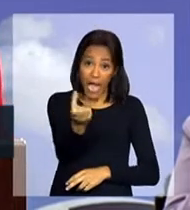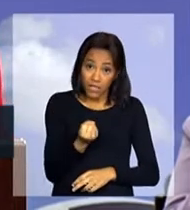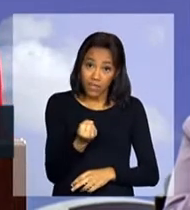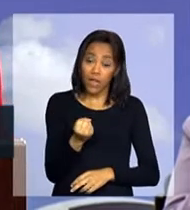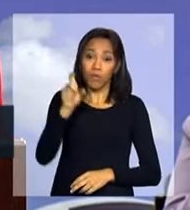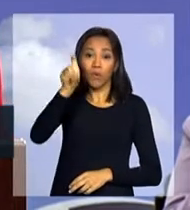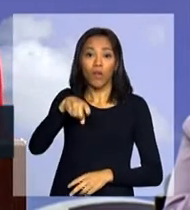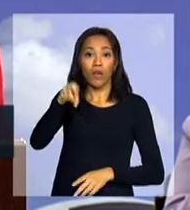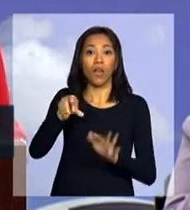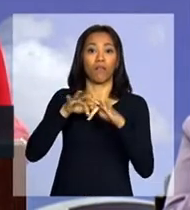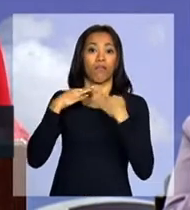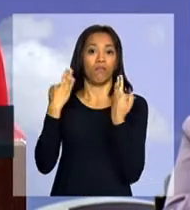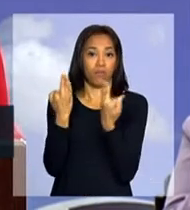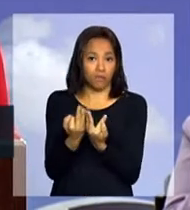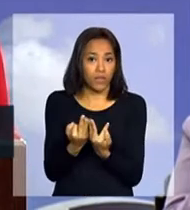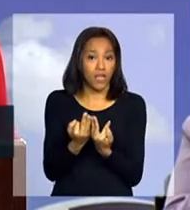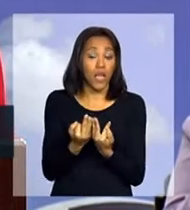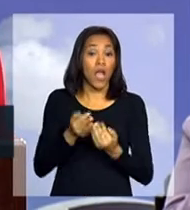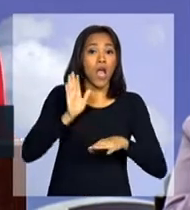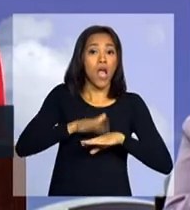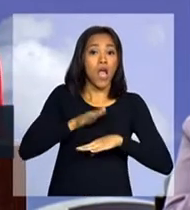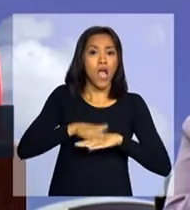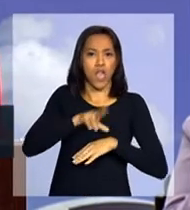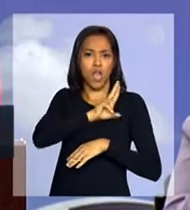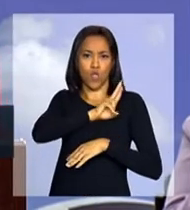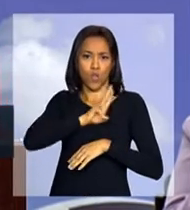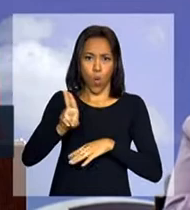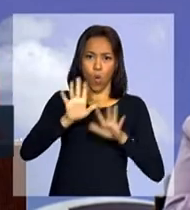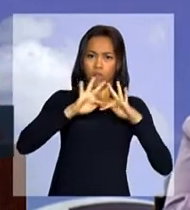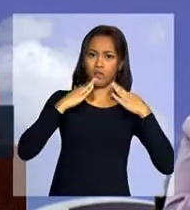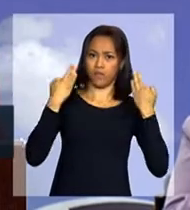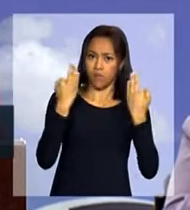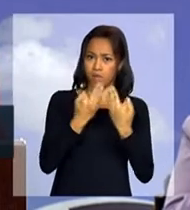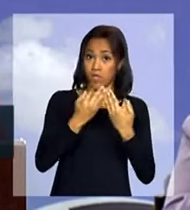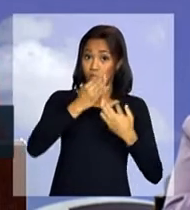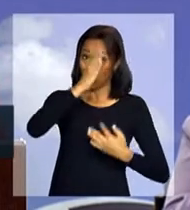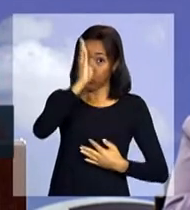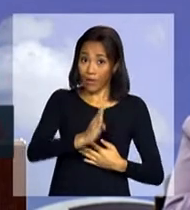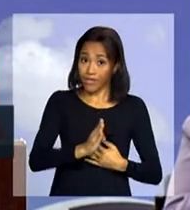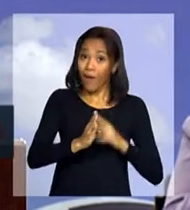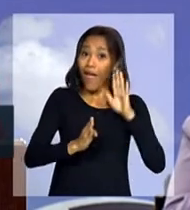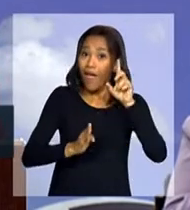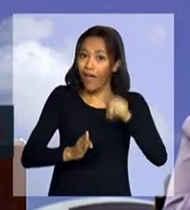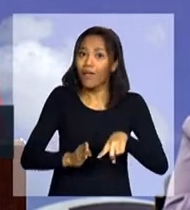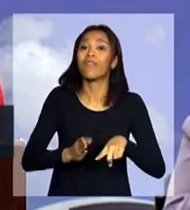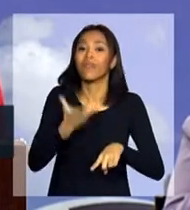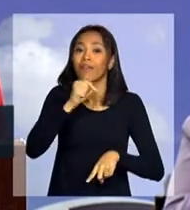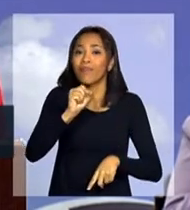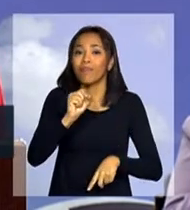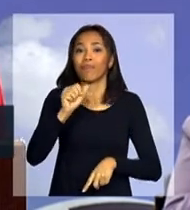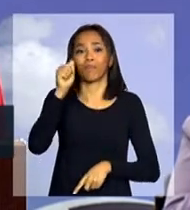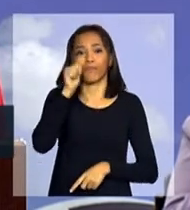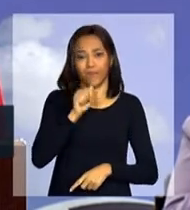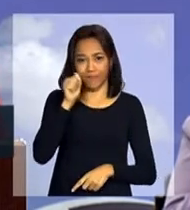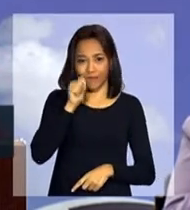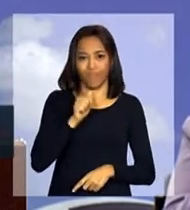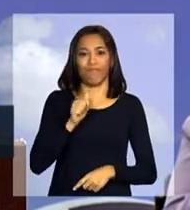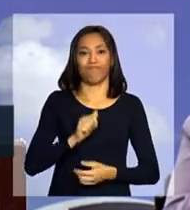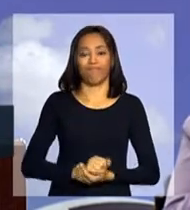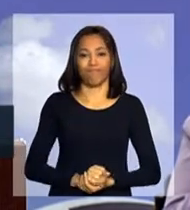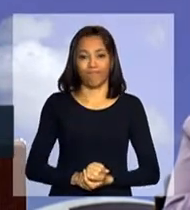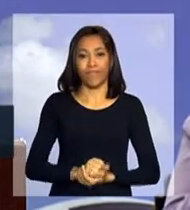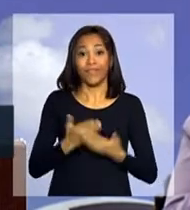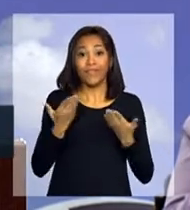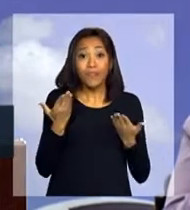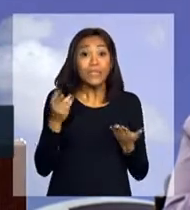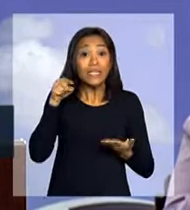Família, em nome das famílias brasileiras, são mulheres. Isso